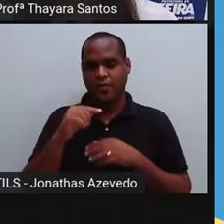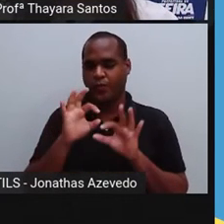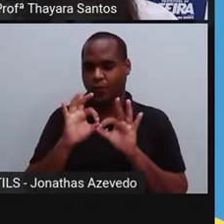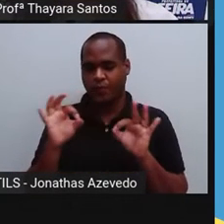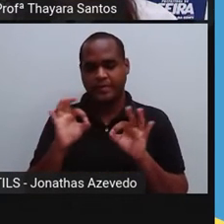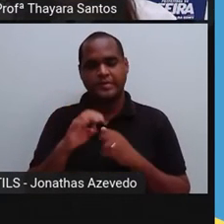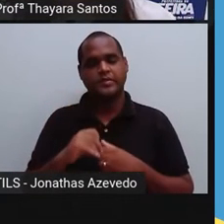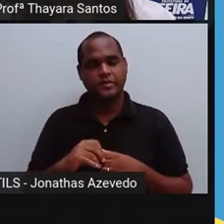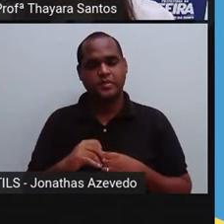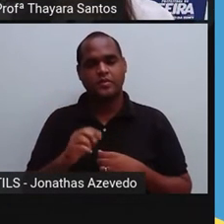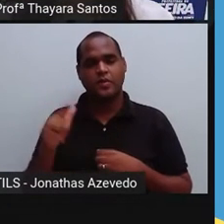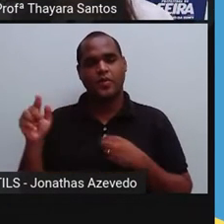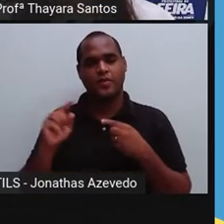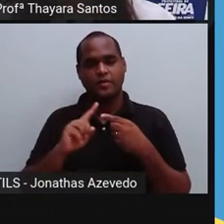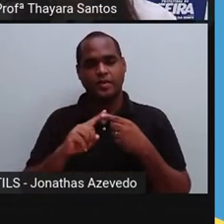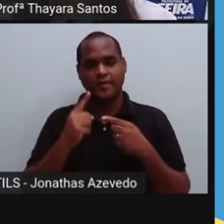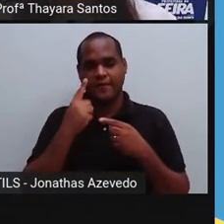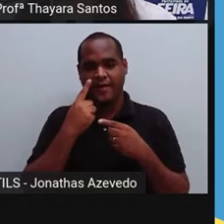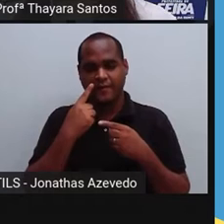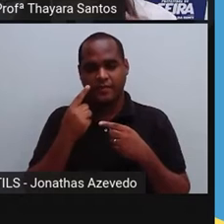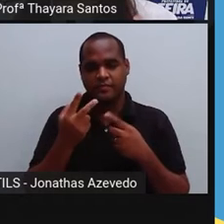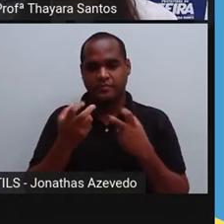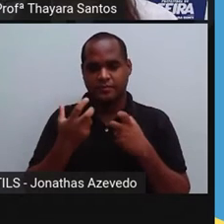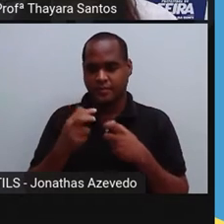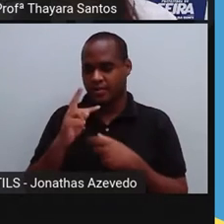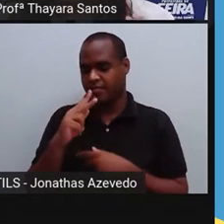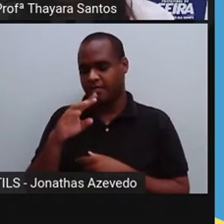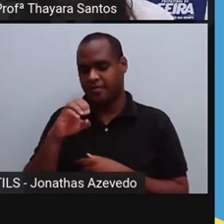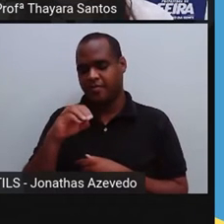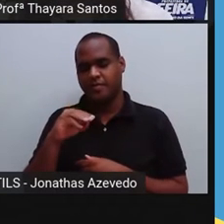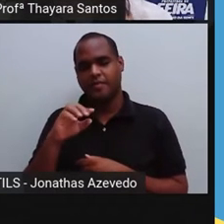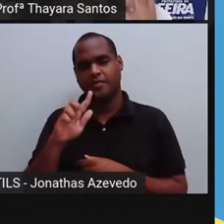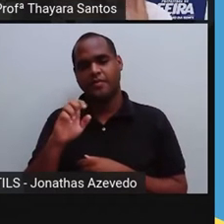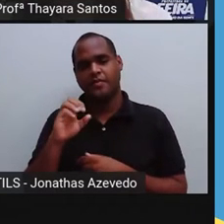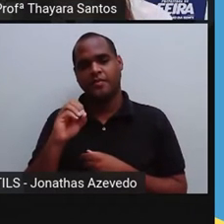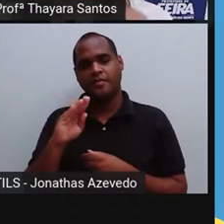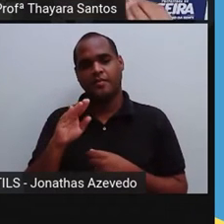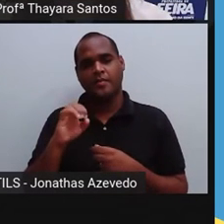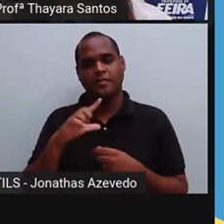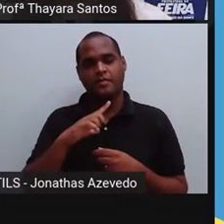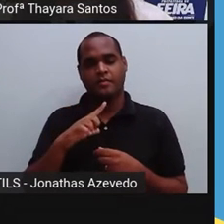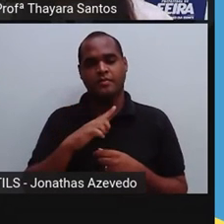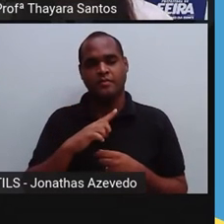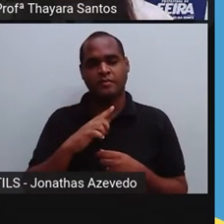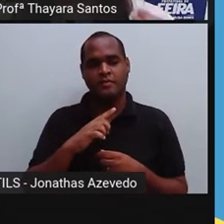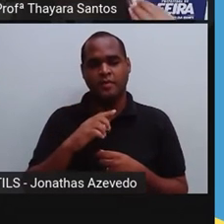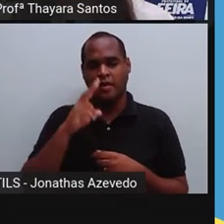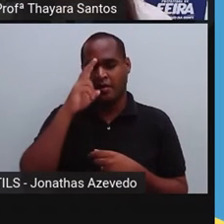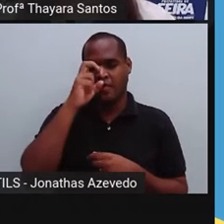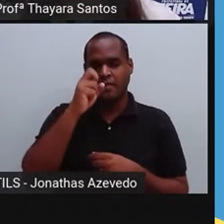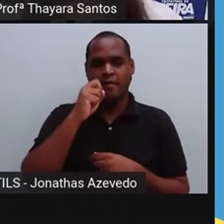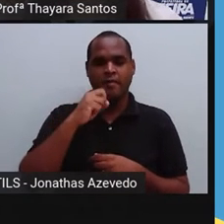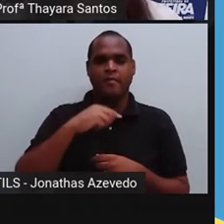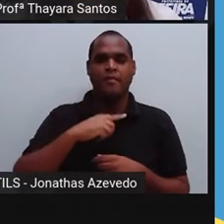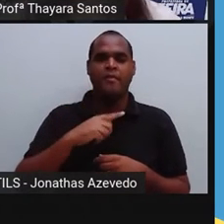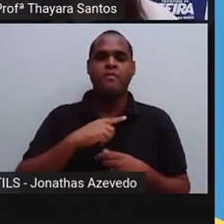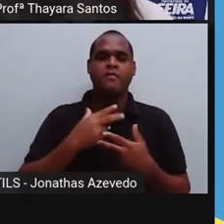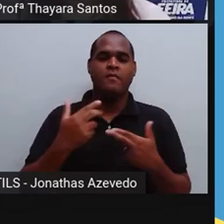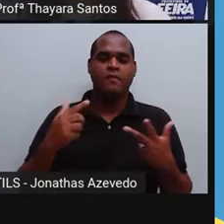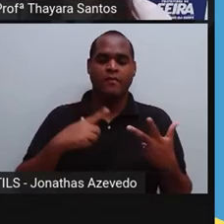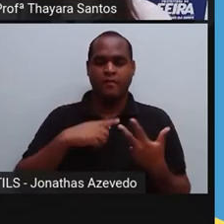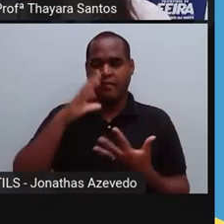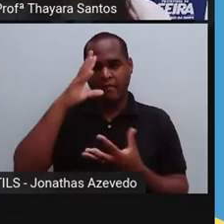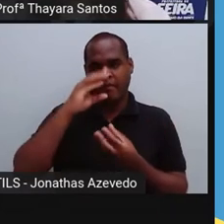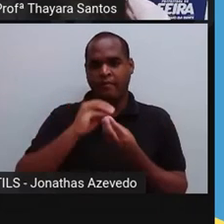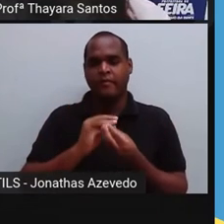Aqui nessa hemácia, a gente tem a hemoglobina, que é uma proteína que ela é rica em ferro. E é o ferro quem vai reconhecer